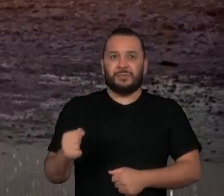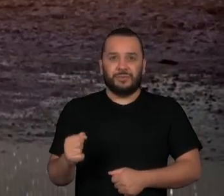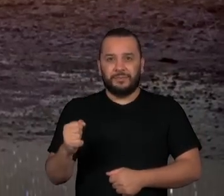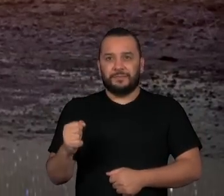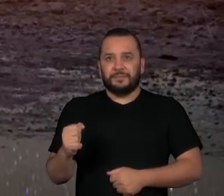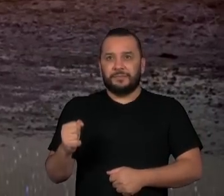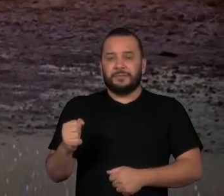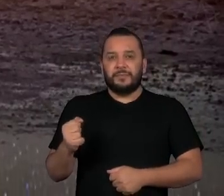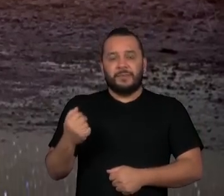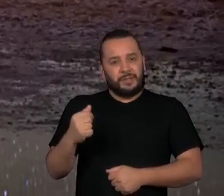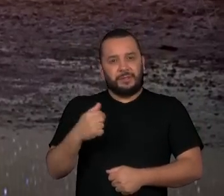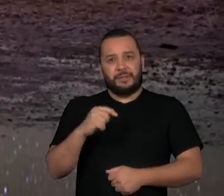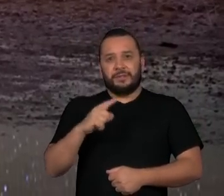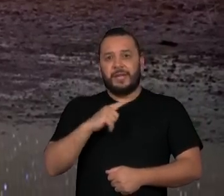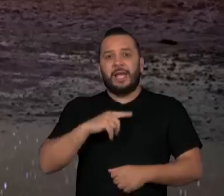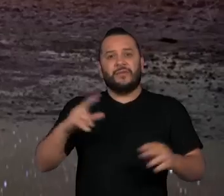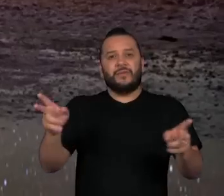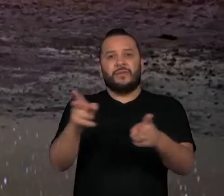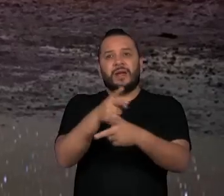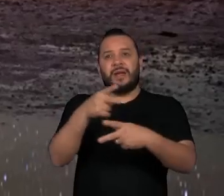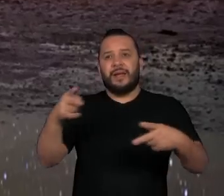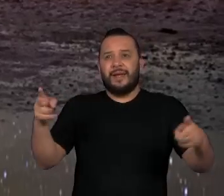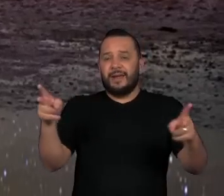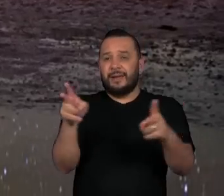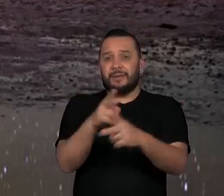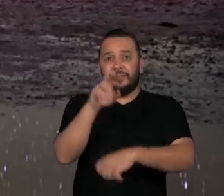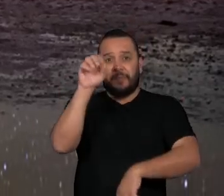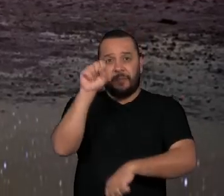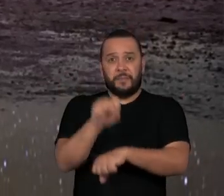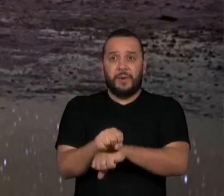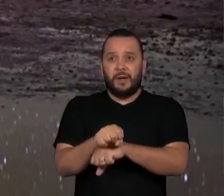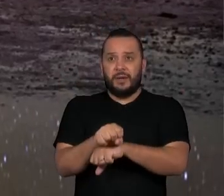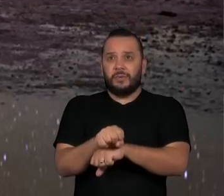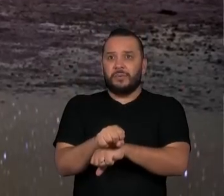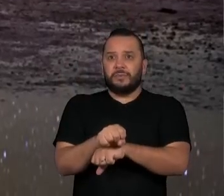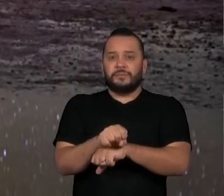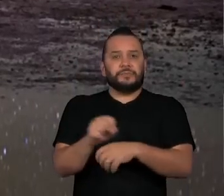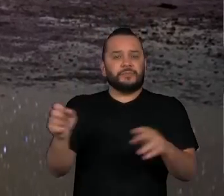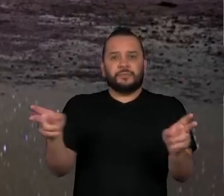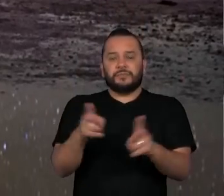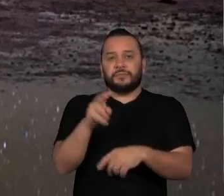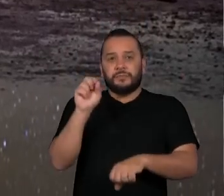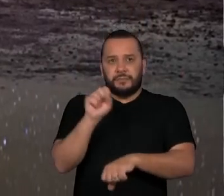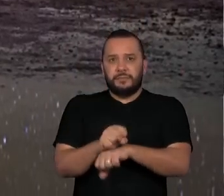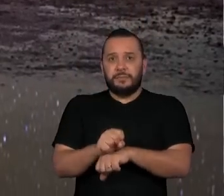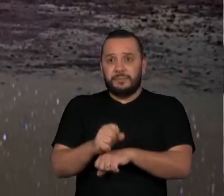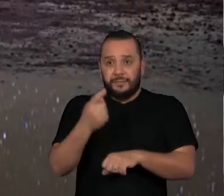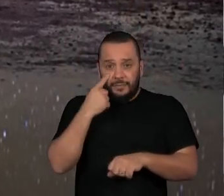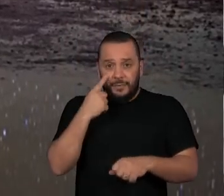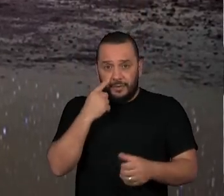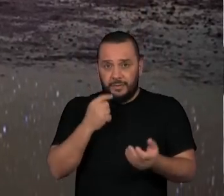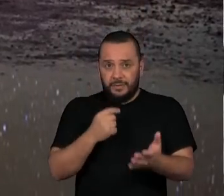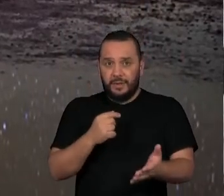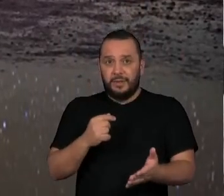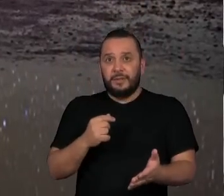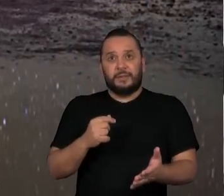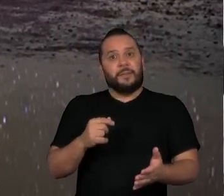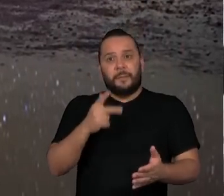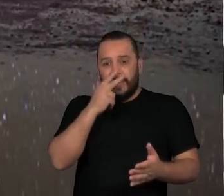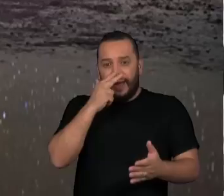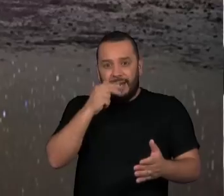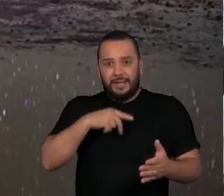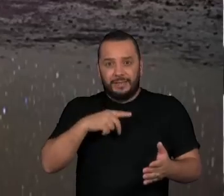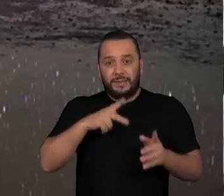o vento simplesmente parou no momento dado da noite, né? Parou o vento. E com isso, essa laguna que estava na minha frente virou um